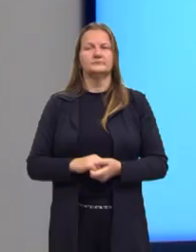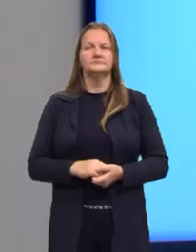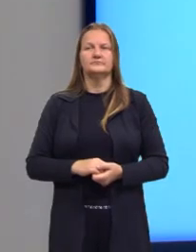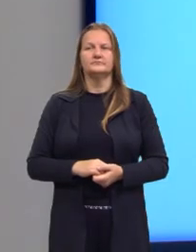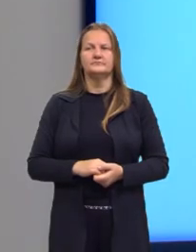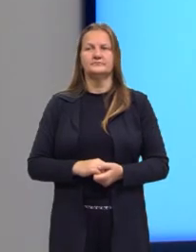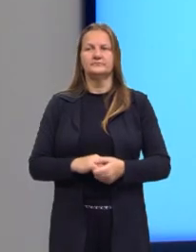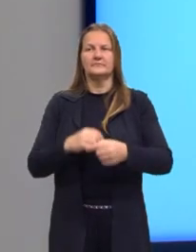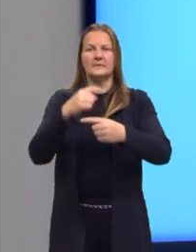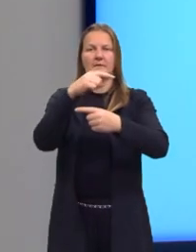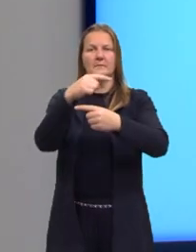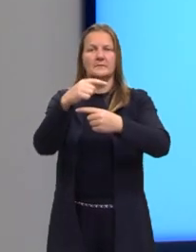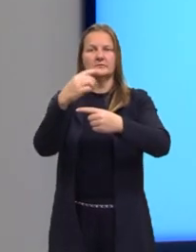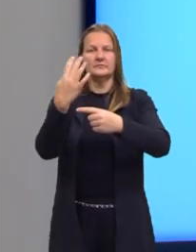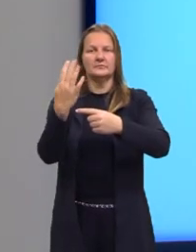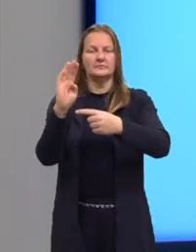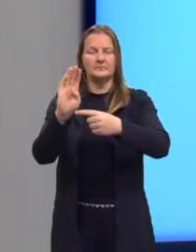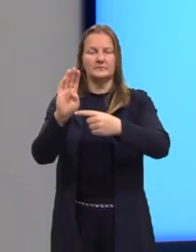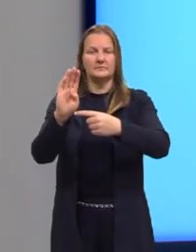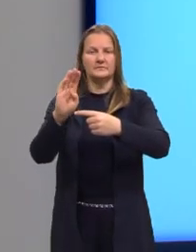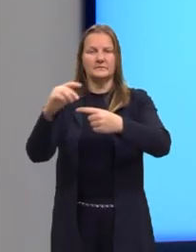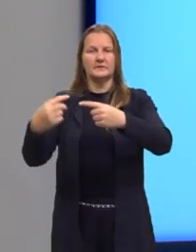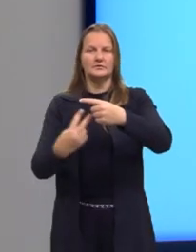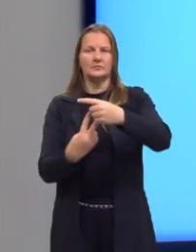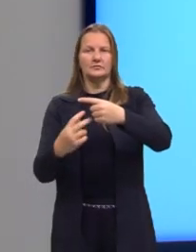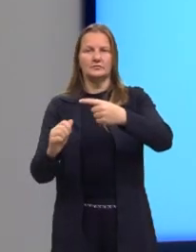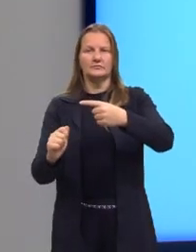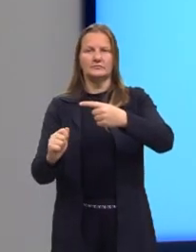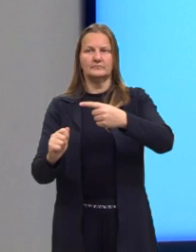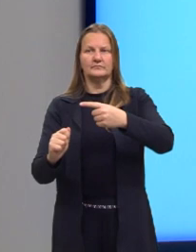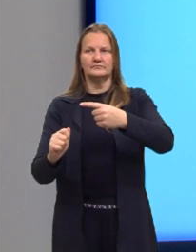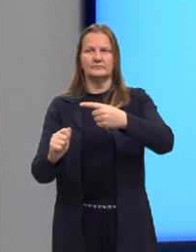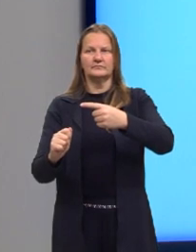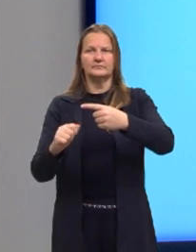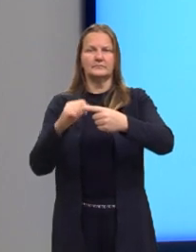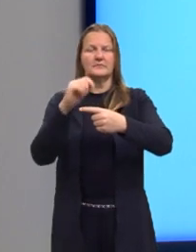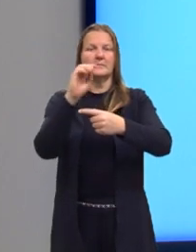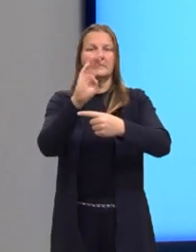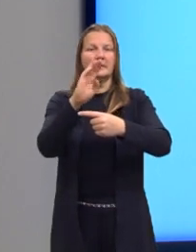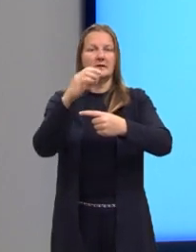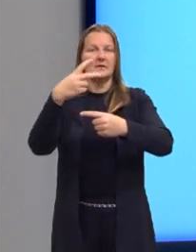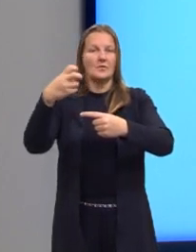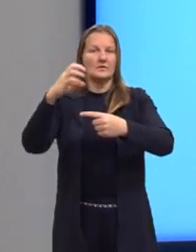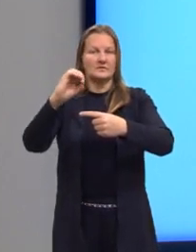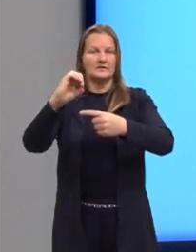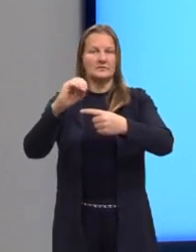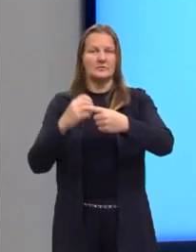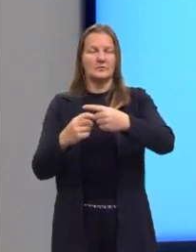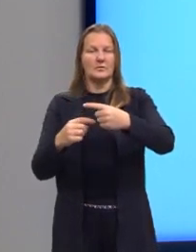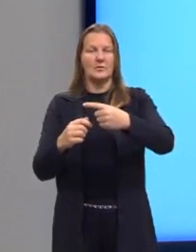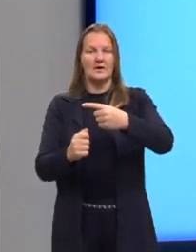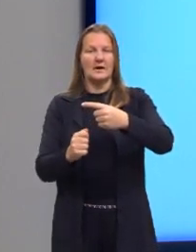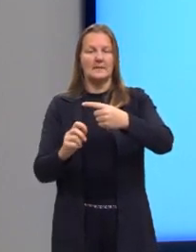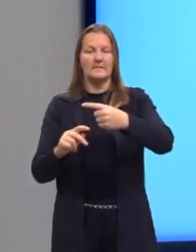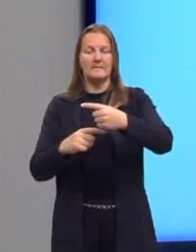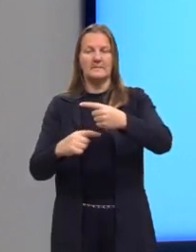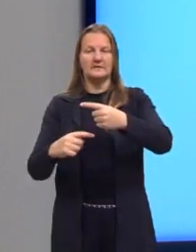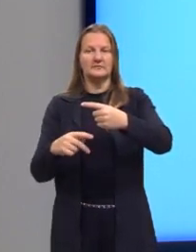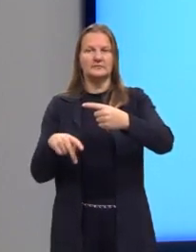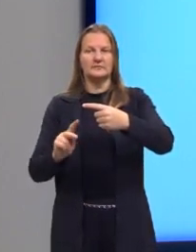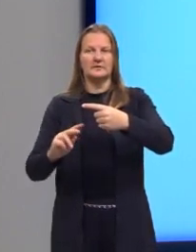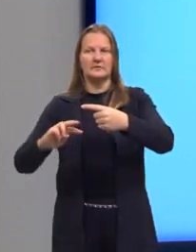nós teríamos menos B dividido por 2A, sendo que o B é zero e o A é menos K ao quadrado.